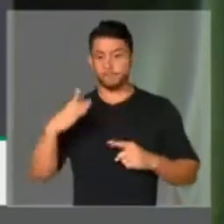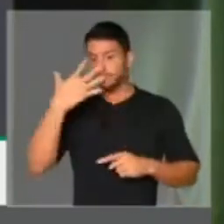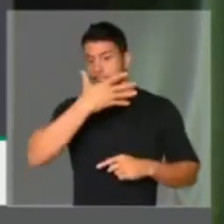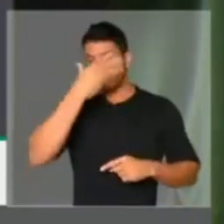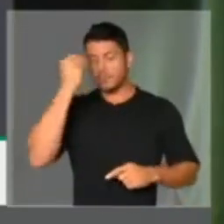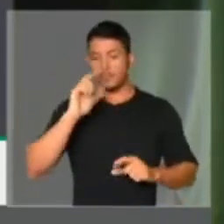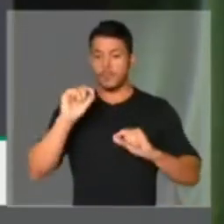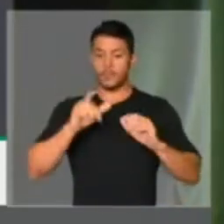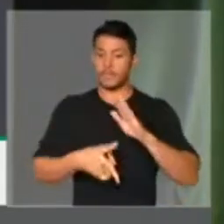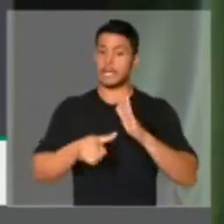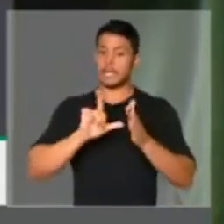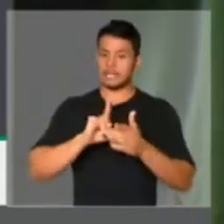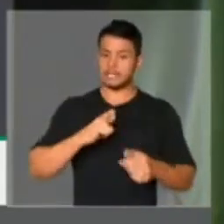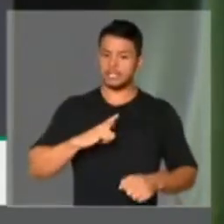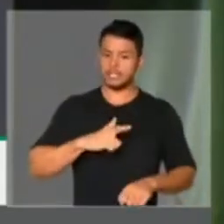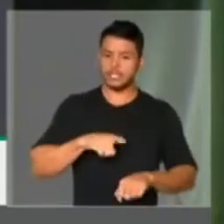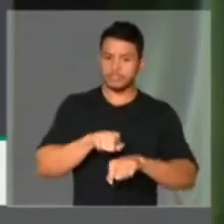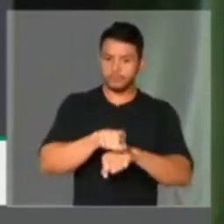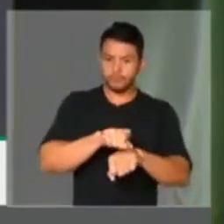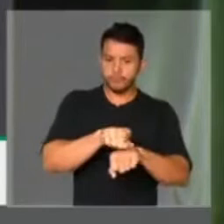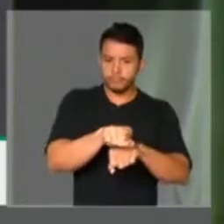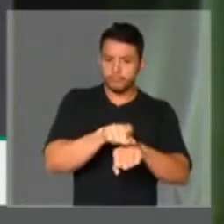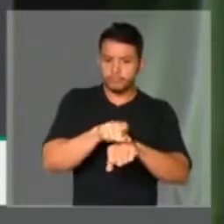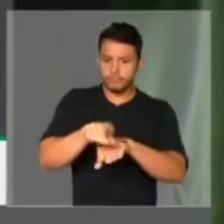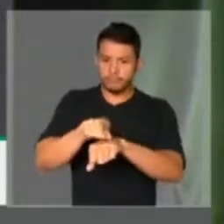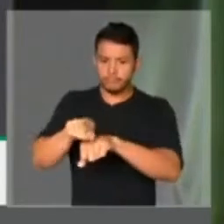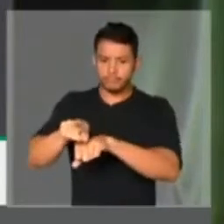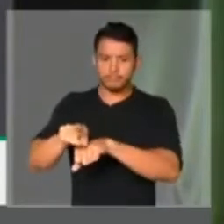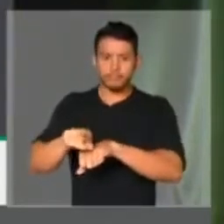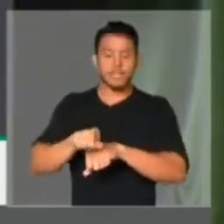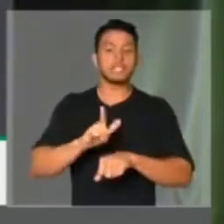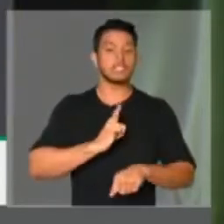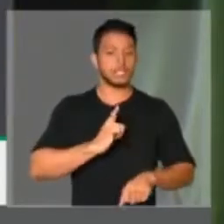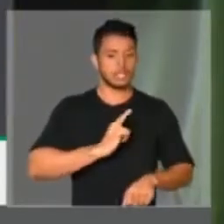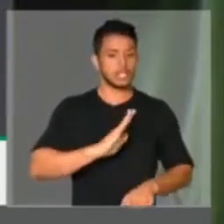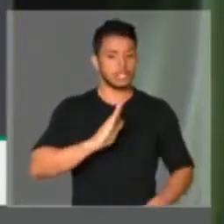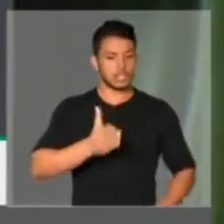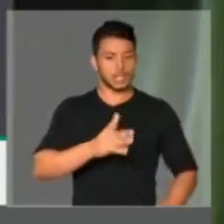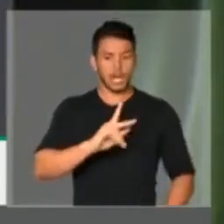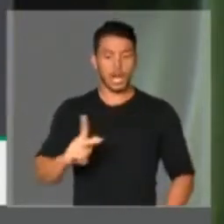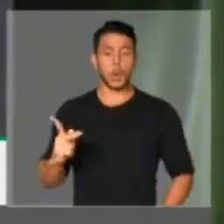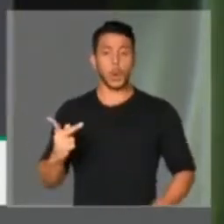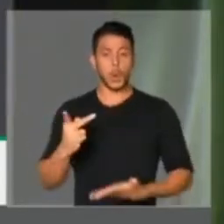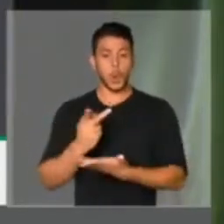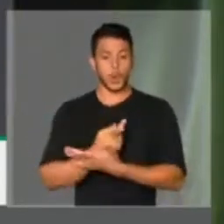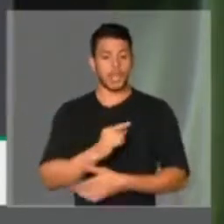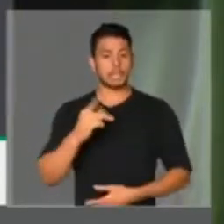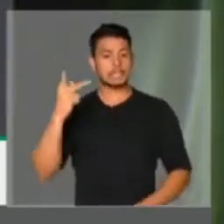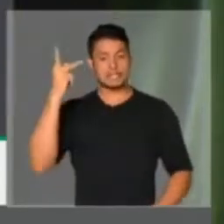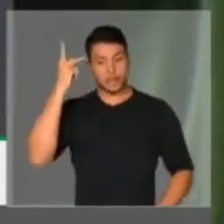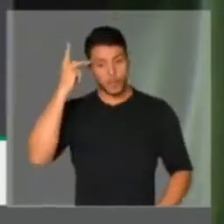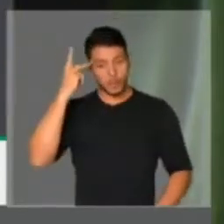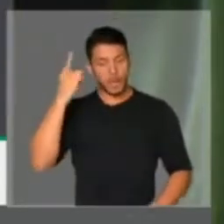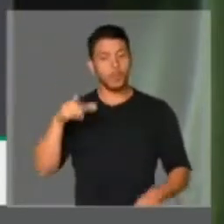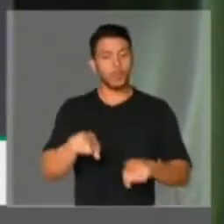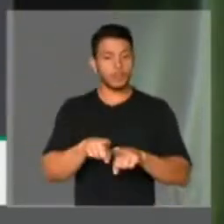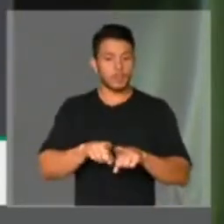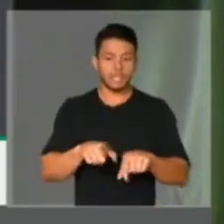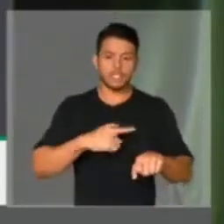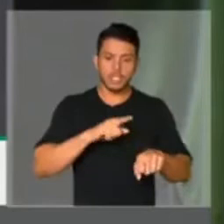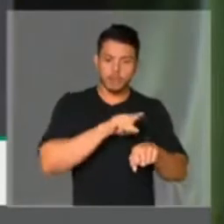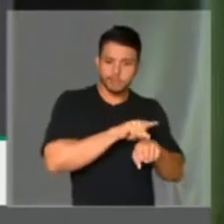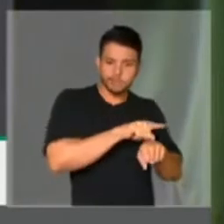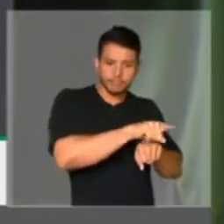antes os tanques estavam aqui, lá no Rio de Janeiro e em São Paulo. Ele esqueceu de falar que o João